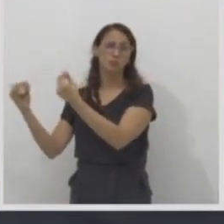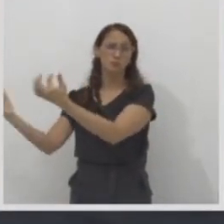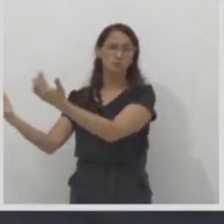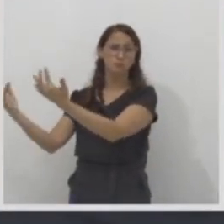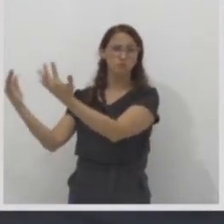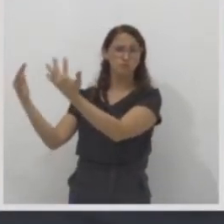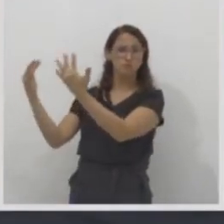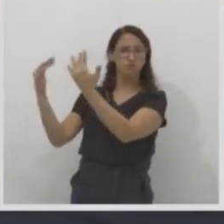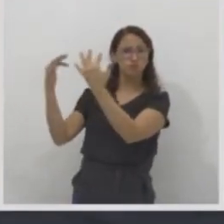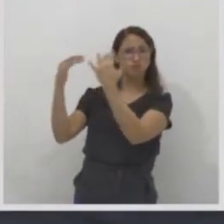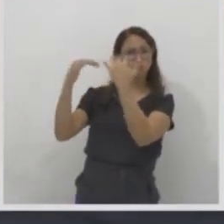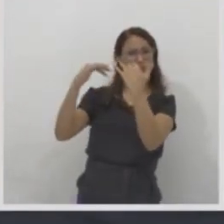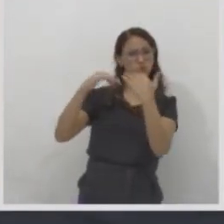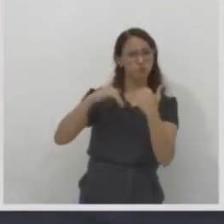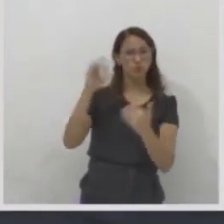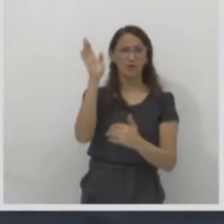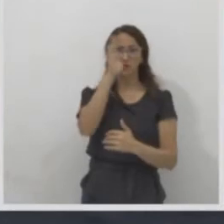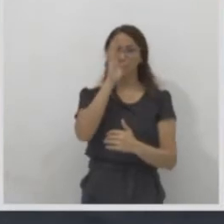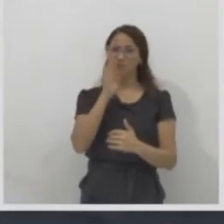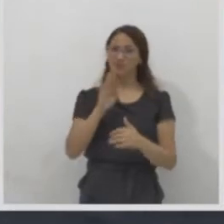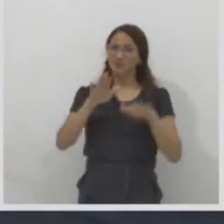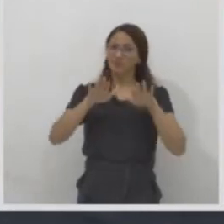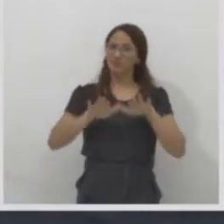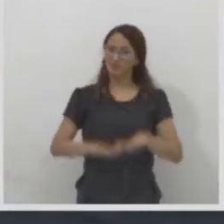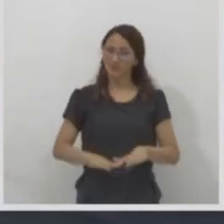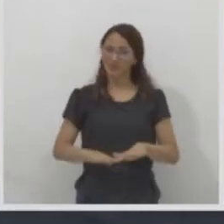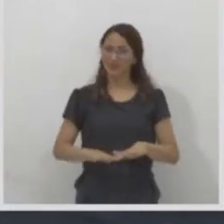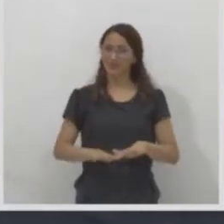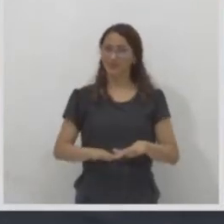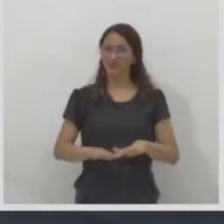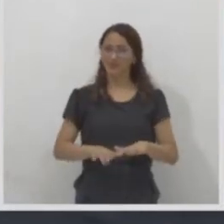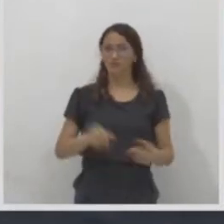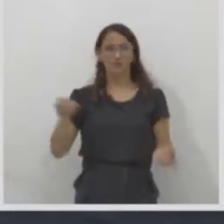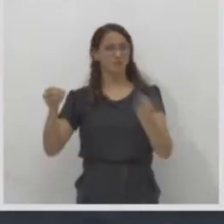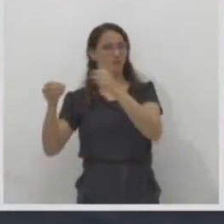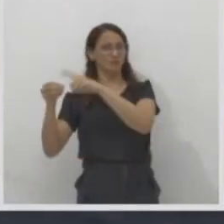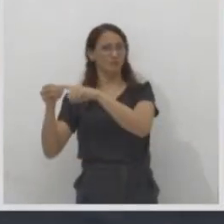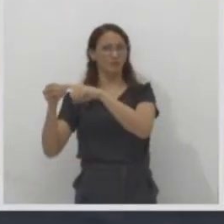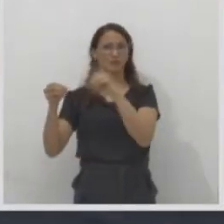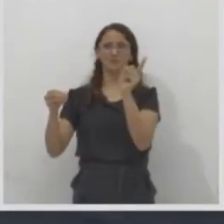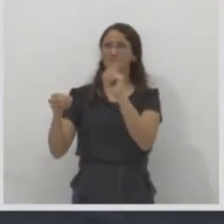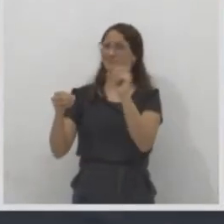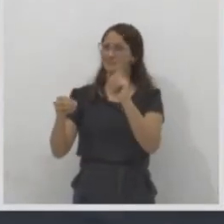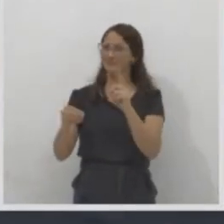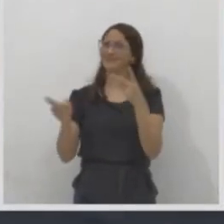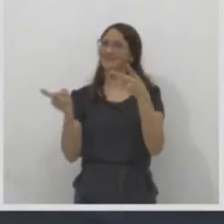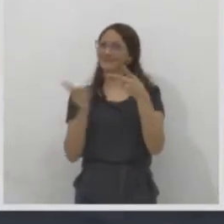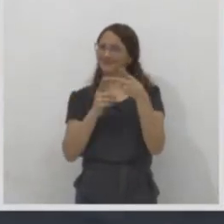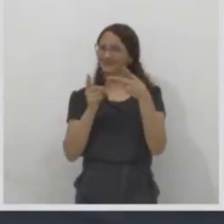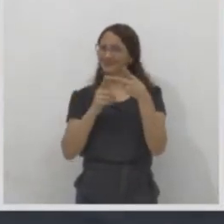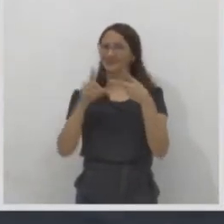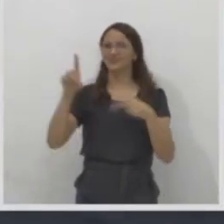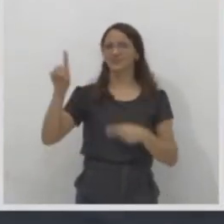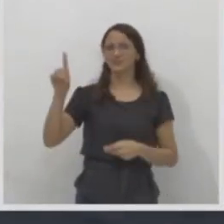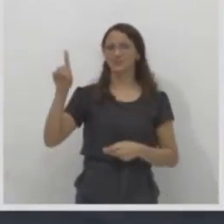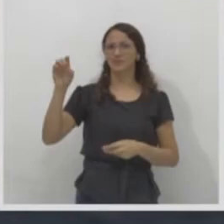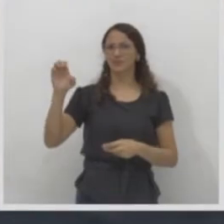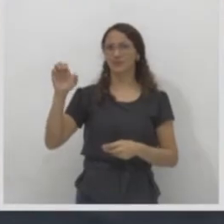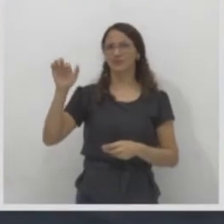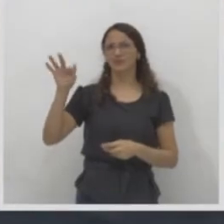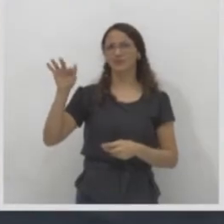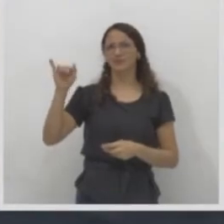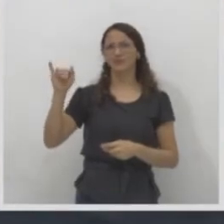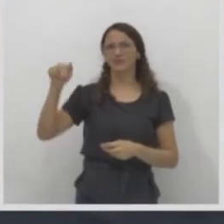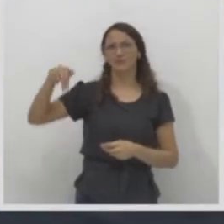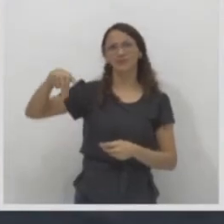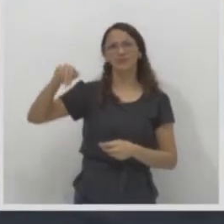essa é uma migração definitiva. Então, você tem dois tipos de migração em relação ao tempo.